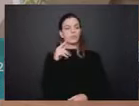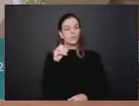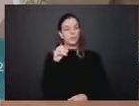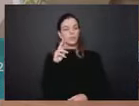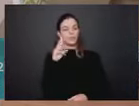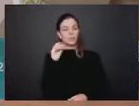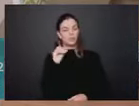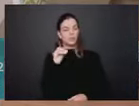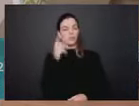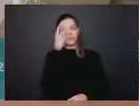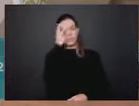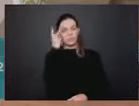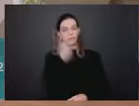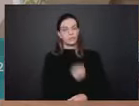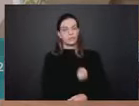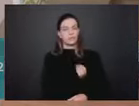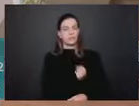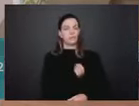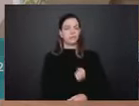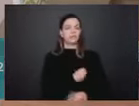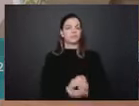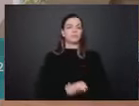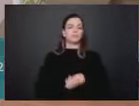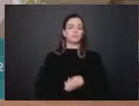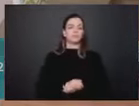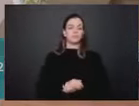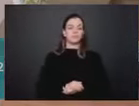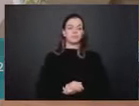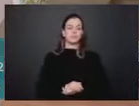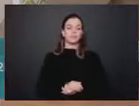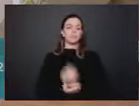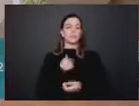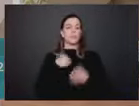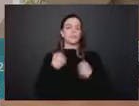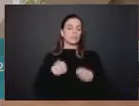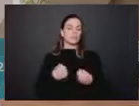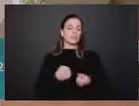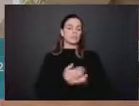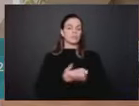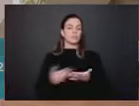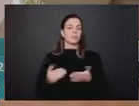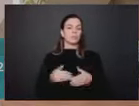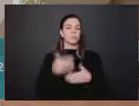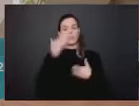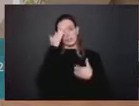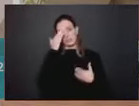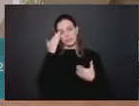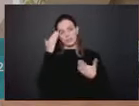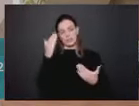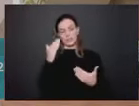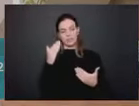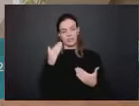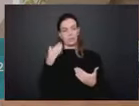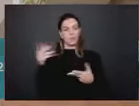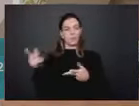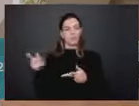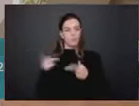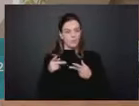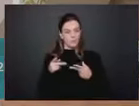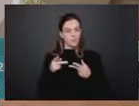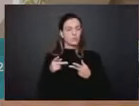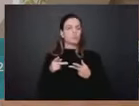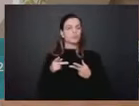senhores. Não poderia deixar de iniciar sem agradecer, em nome do nosso setor, o convite para falar nessa casa como presidente da Asbras,